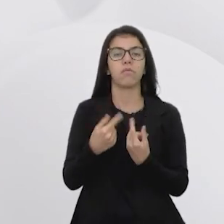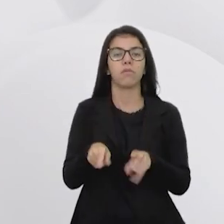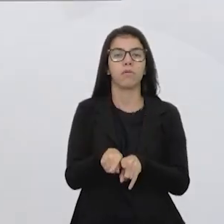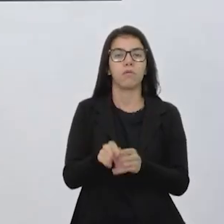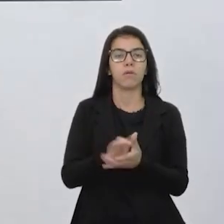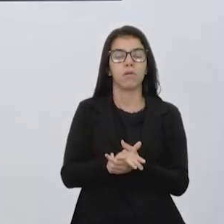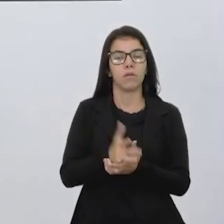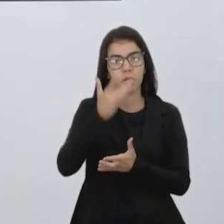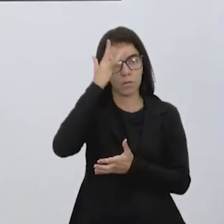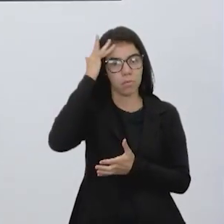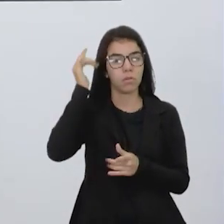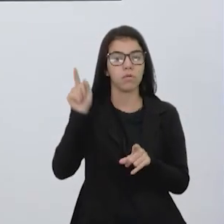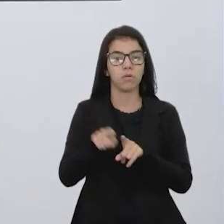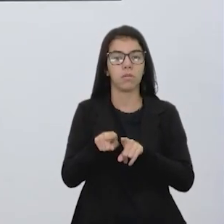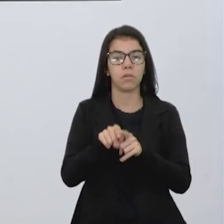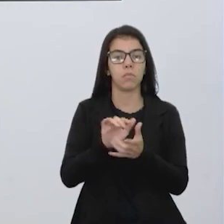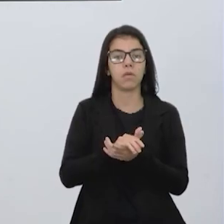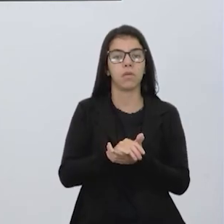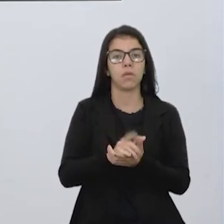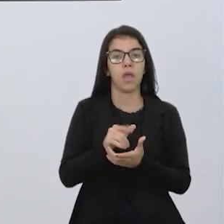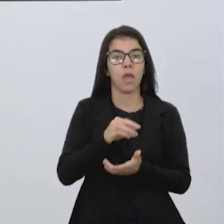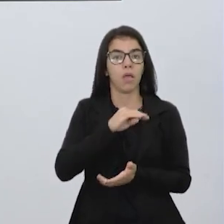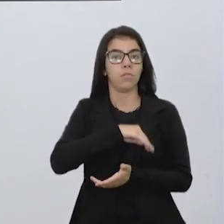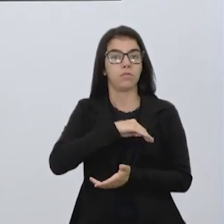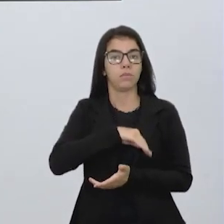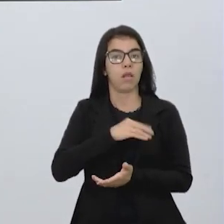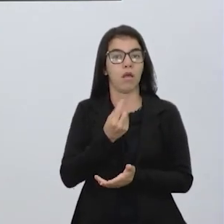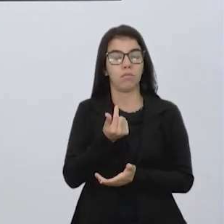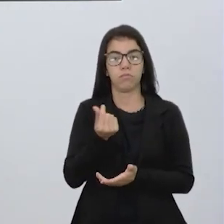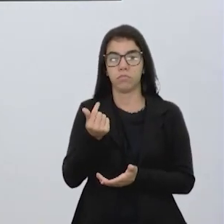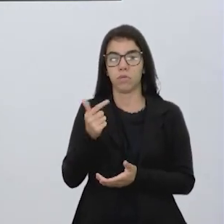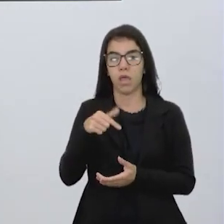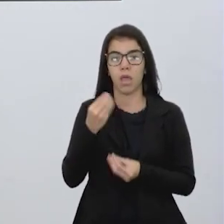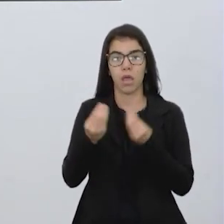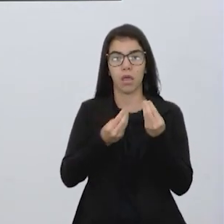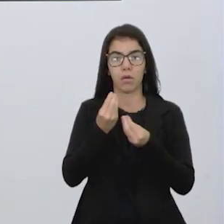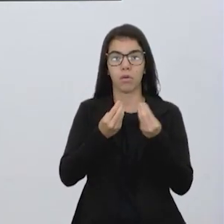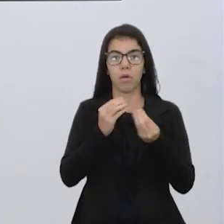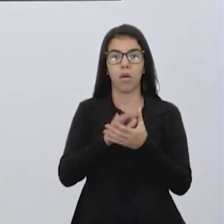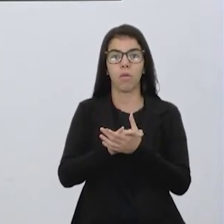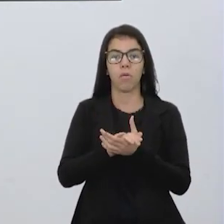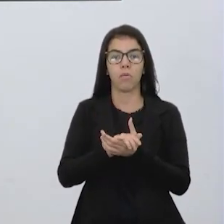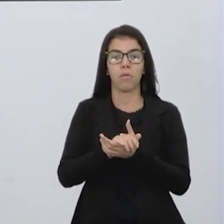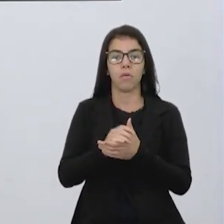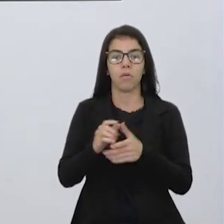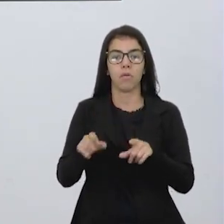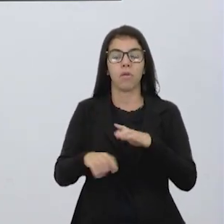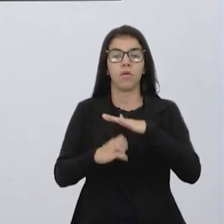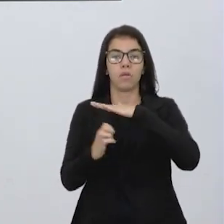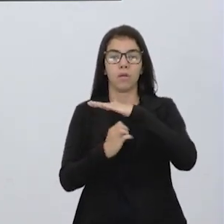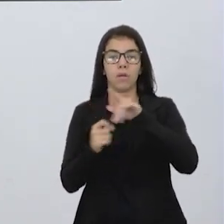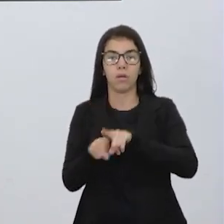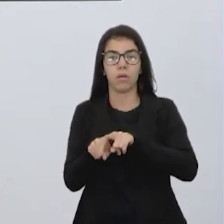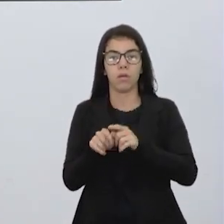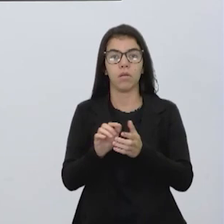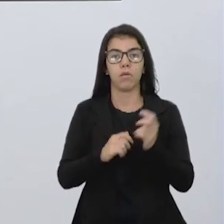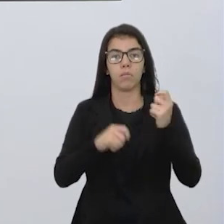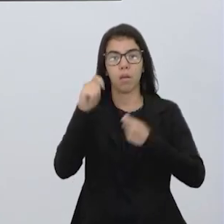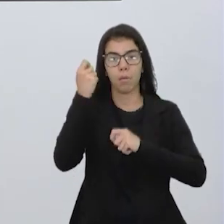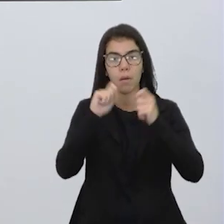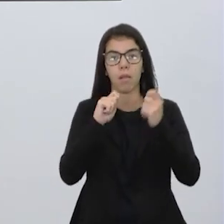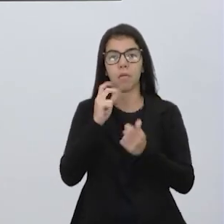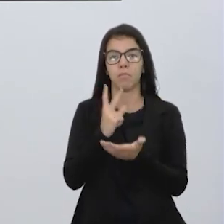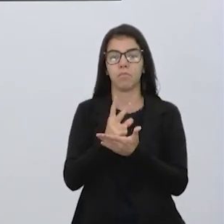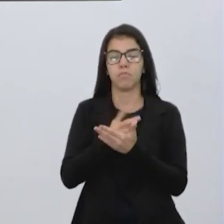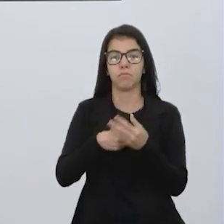tenho pessoas que se sustentam do dinheiro que recebem desse comércio, dos supermercados, dos fabricantes, das fábricas e assim por